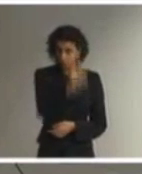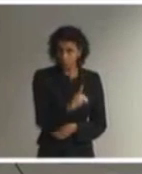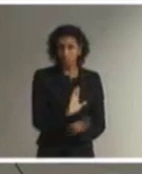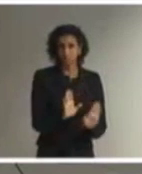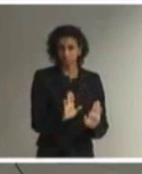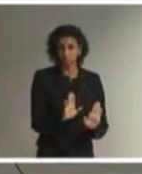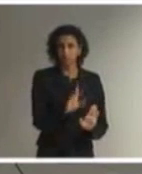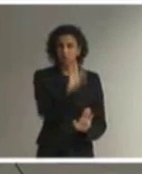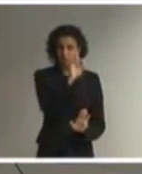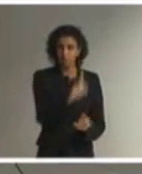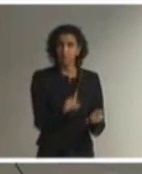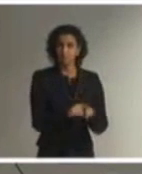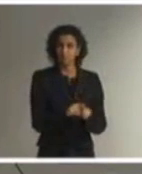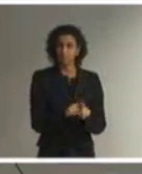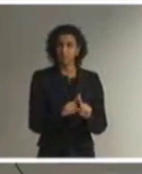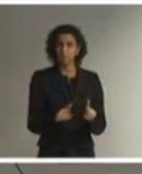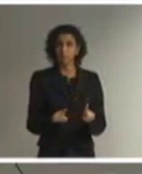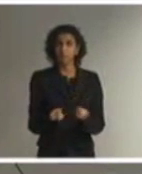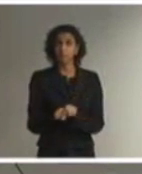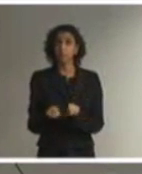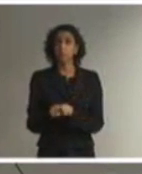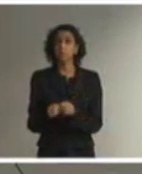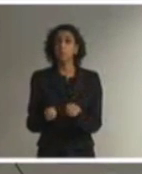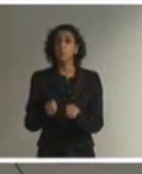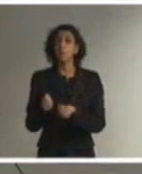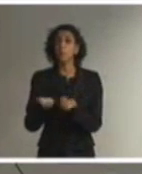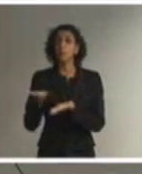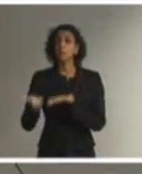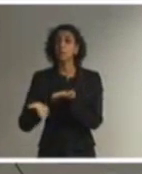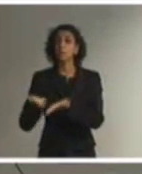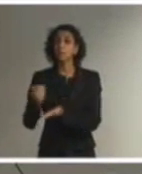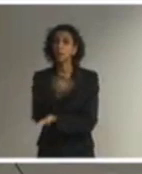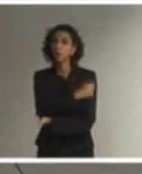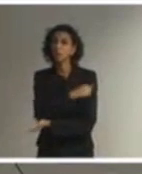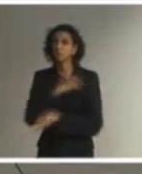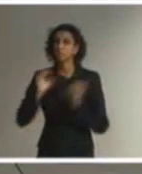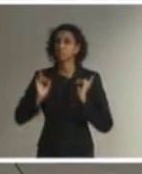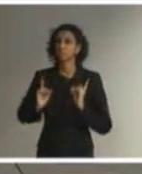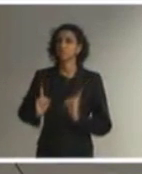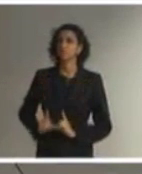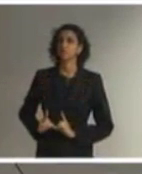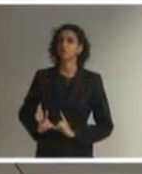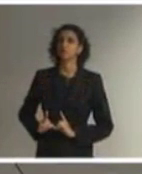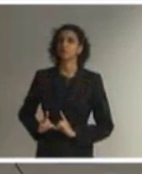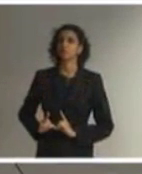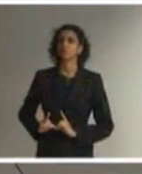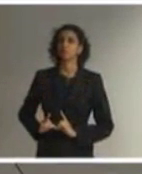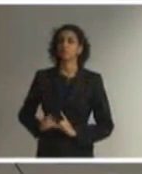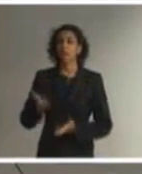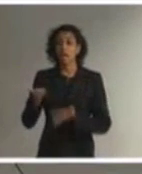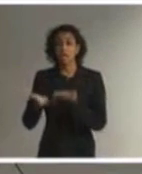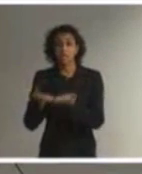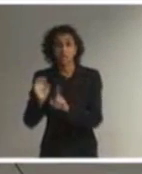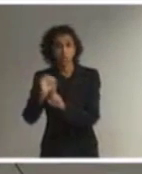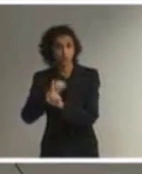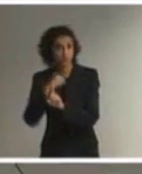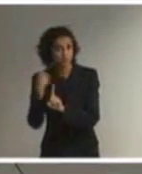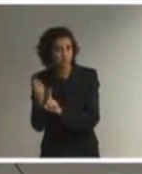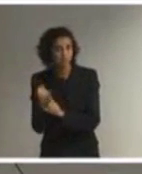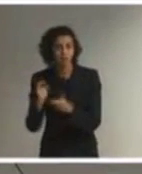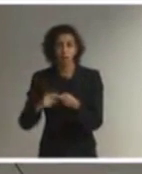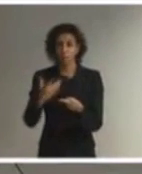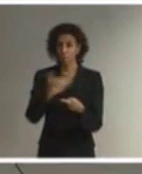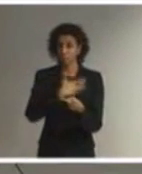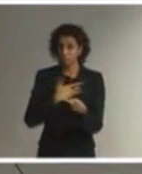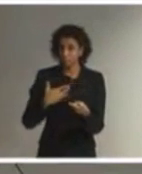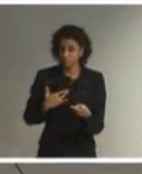observar nesse aspecto do atendimento ao aluno com deficiência aspectos na área da assistência social na área da